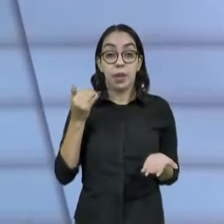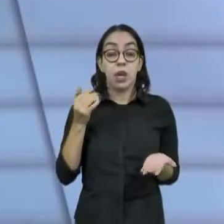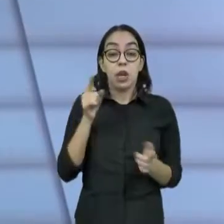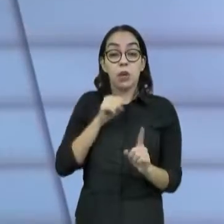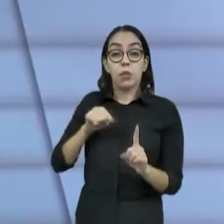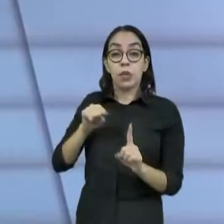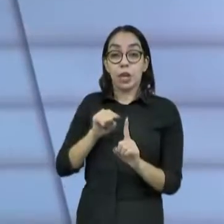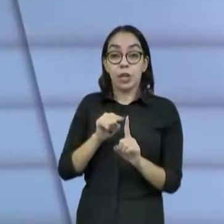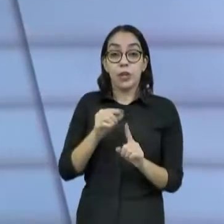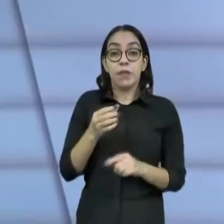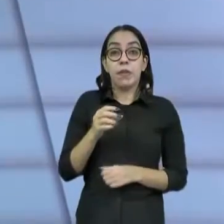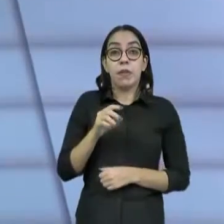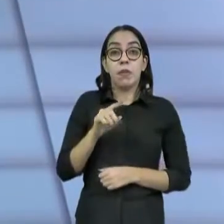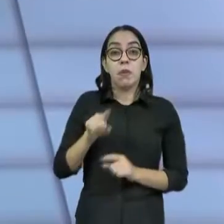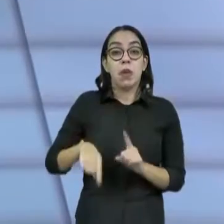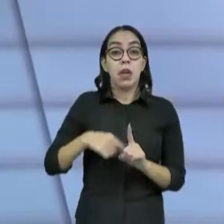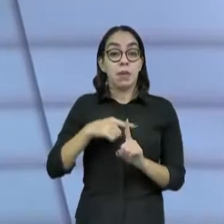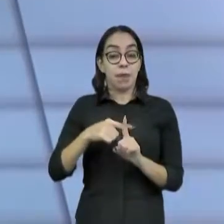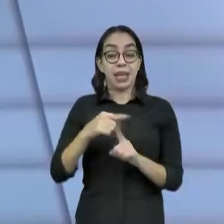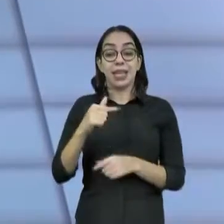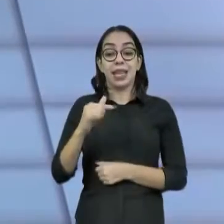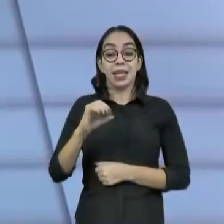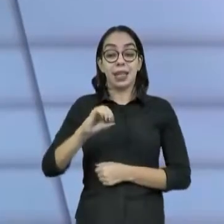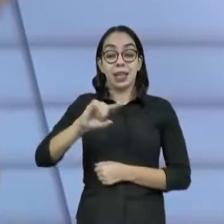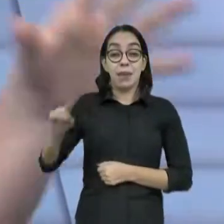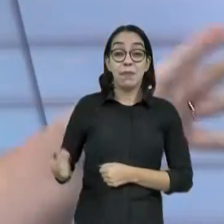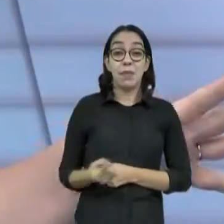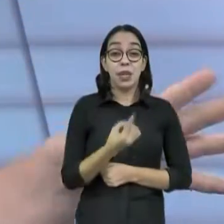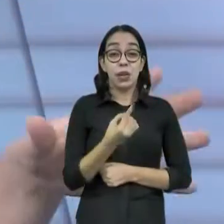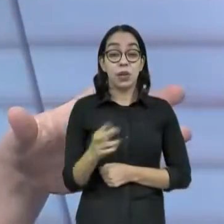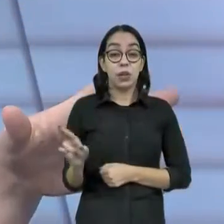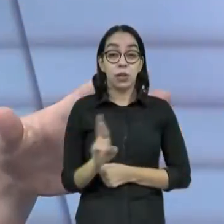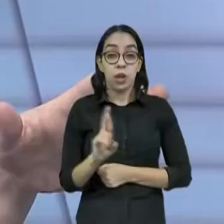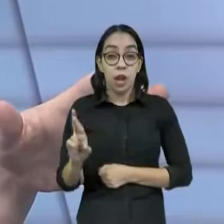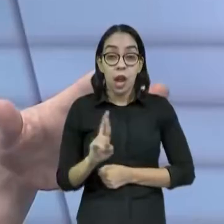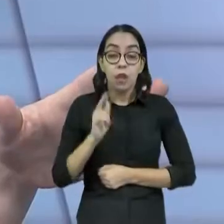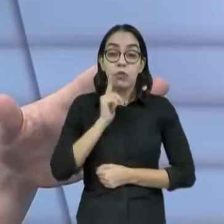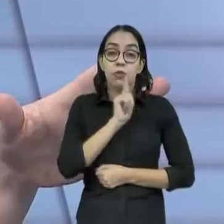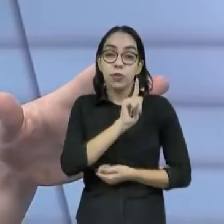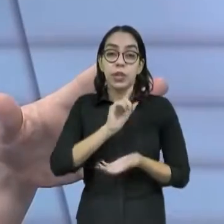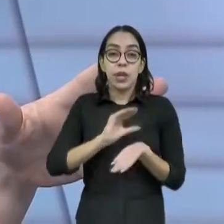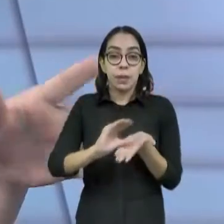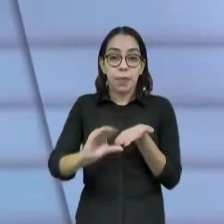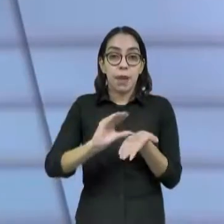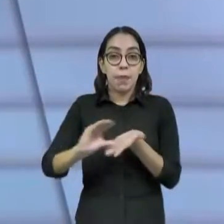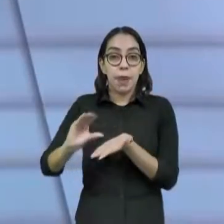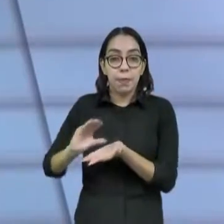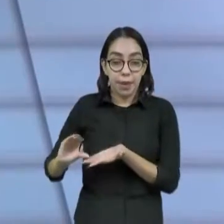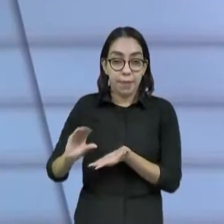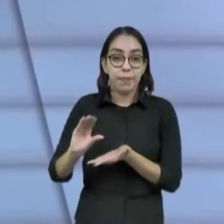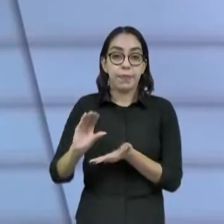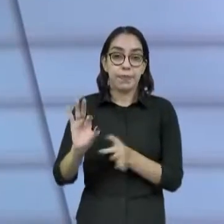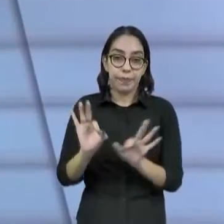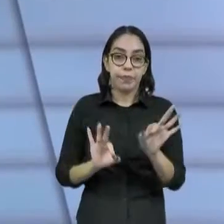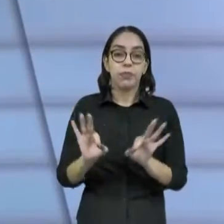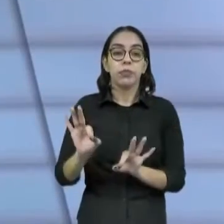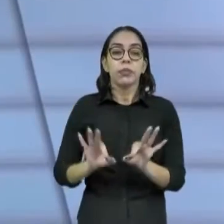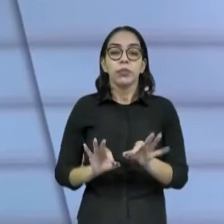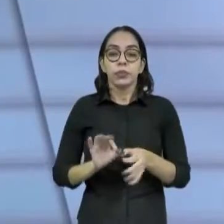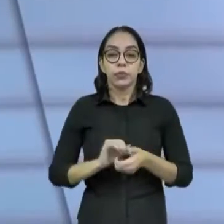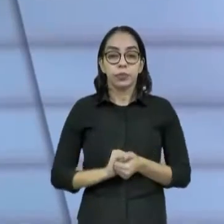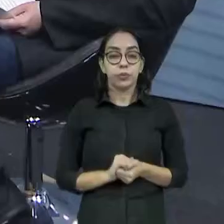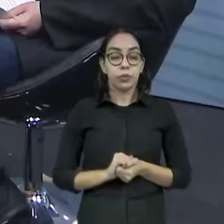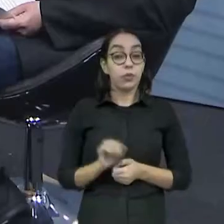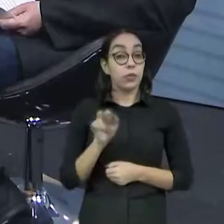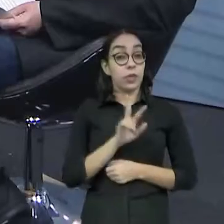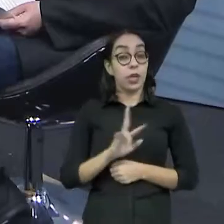desses 5 anos para esses negócios, dentro de todas essas ações que vão participar do programa hoje. Então, existem... E esse investidor,